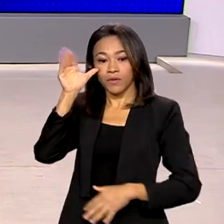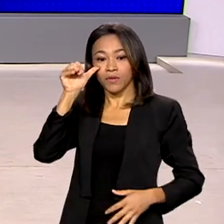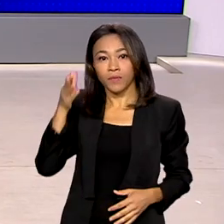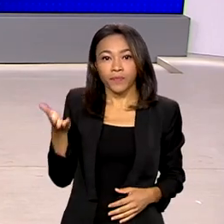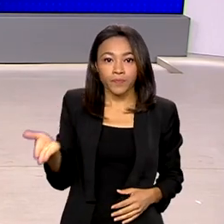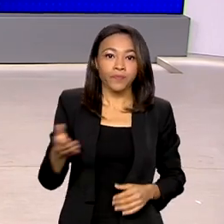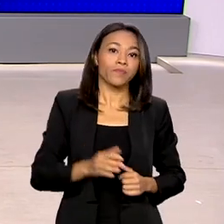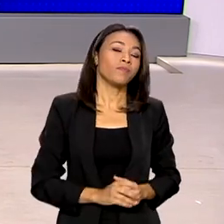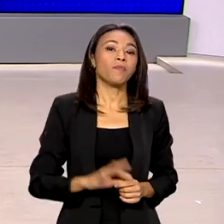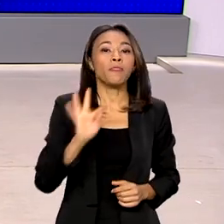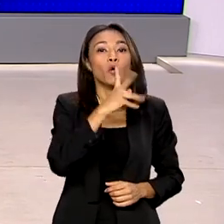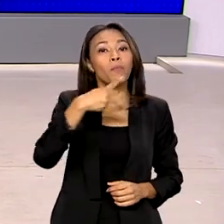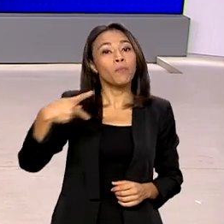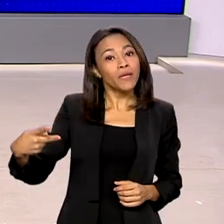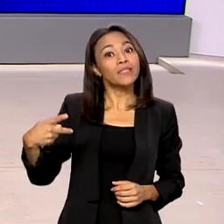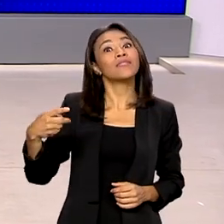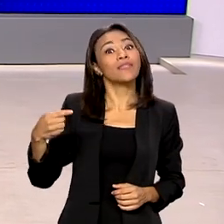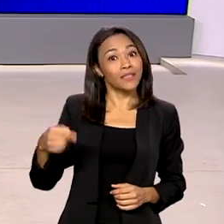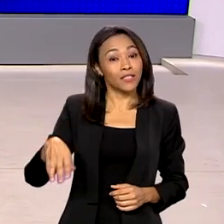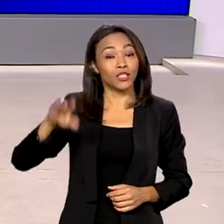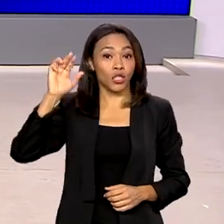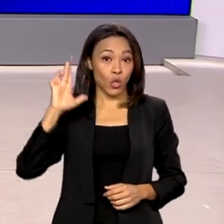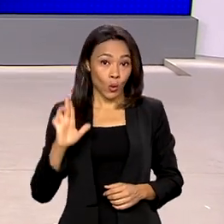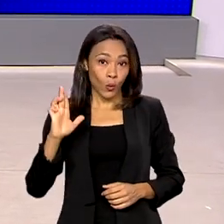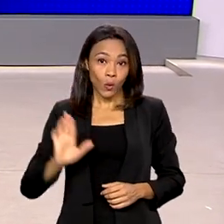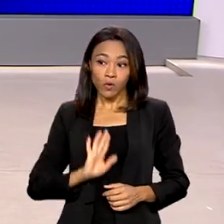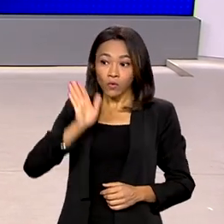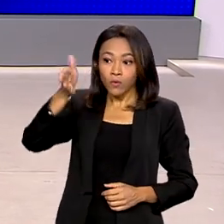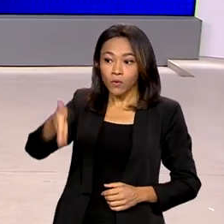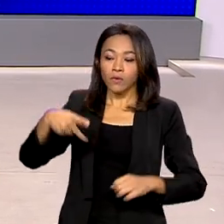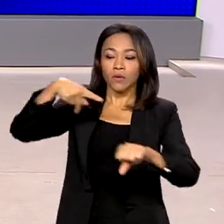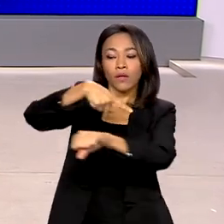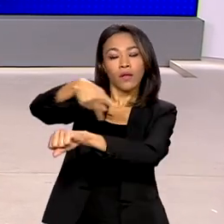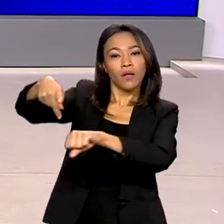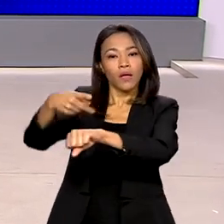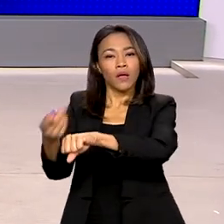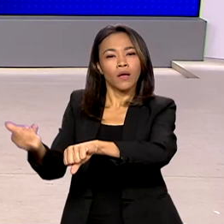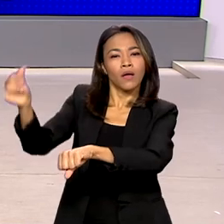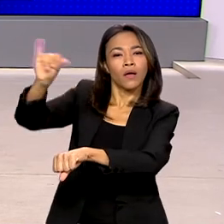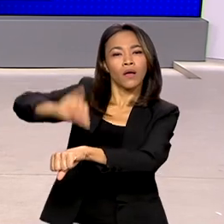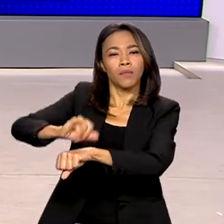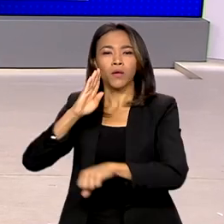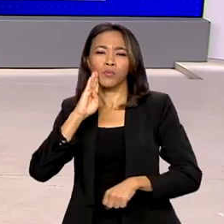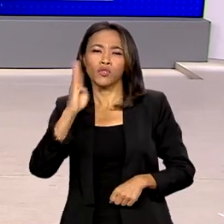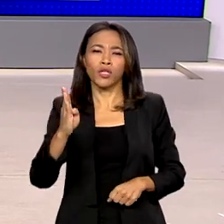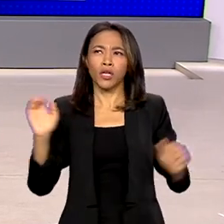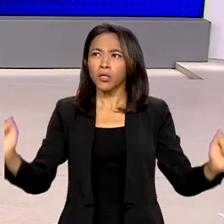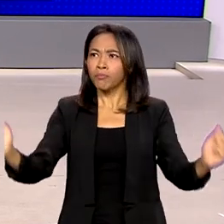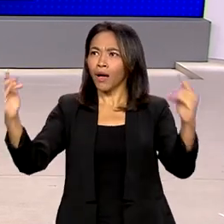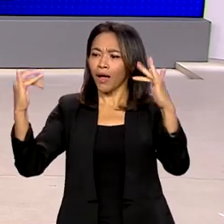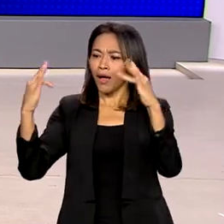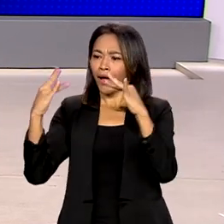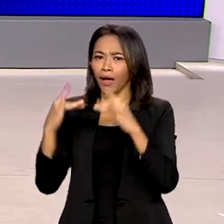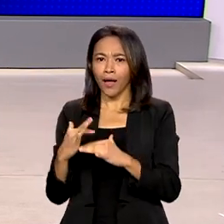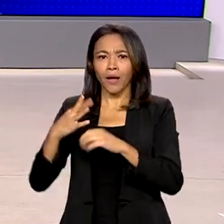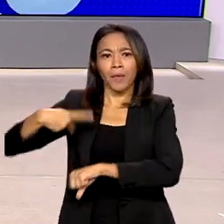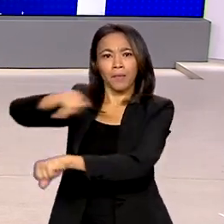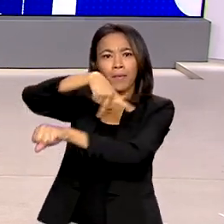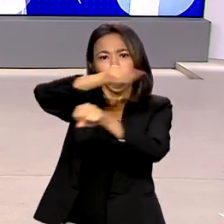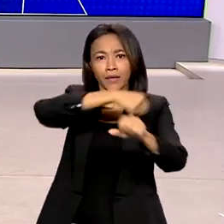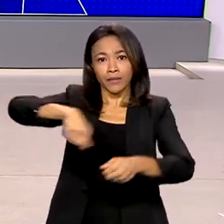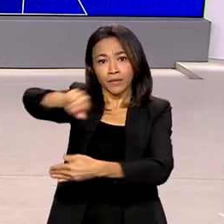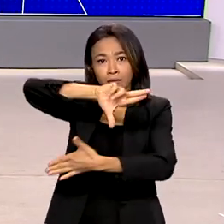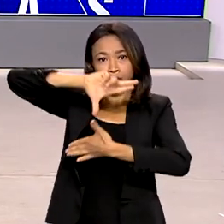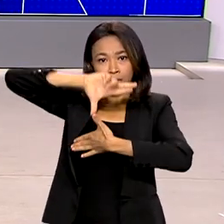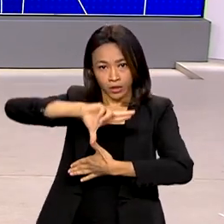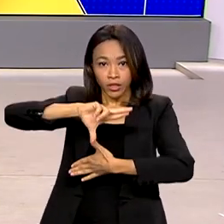O presidente Lula está em Bruxelas, na Bélgica, para a cúpula que reúne países da comunidade de estados latino-americanos e